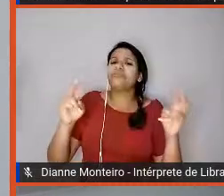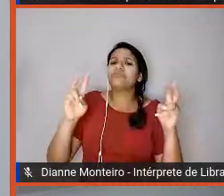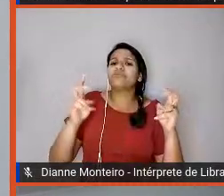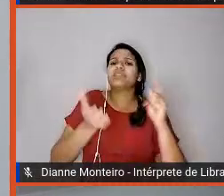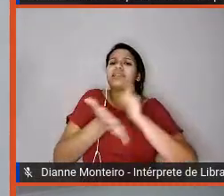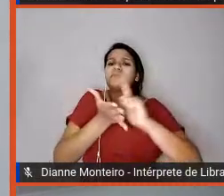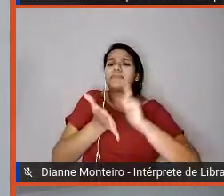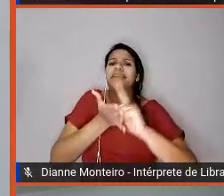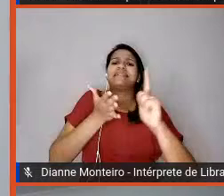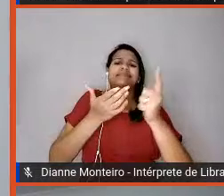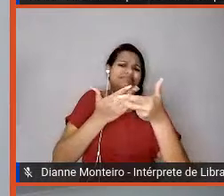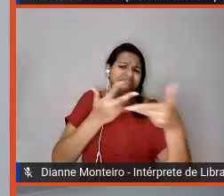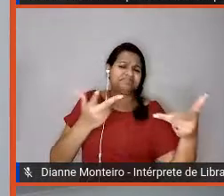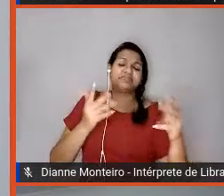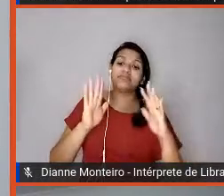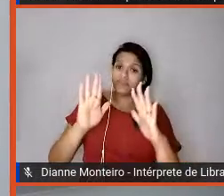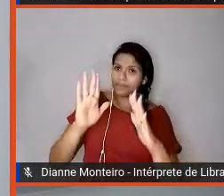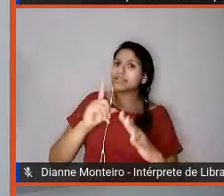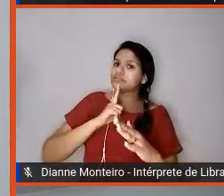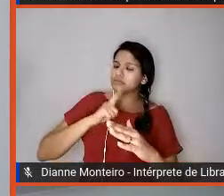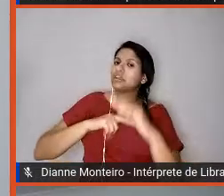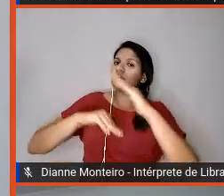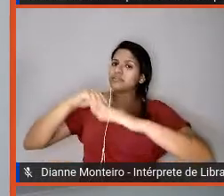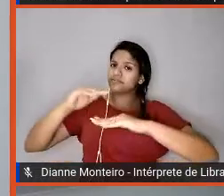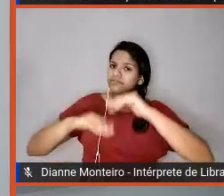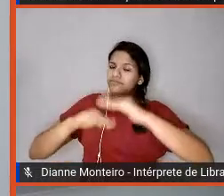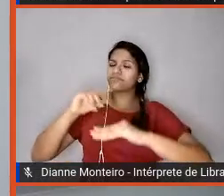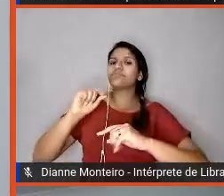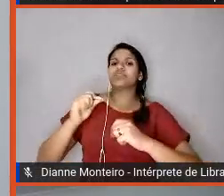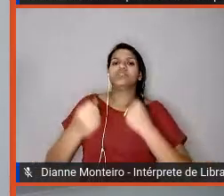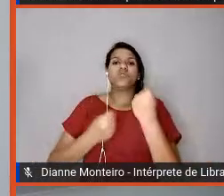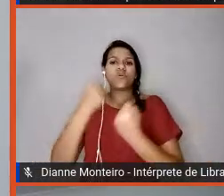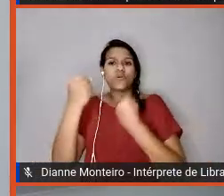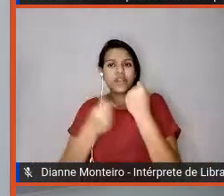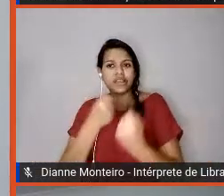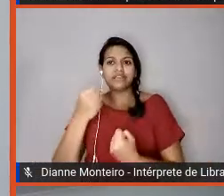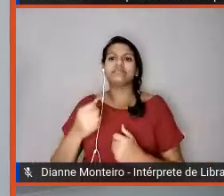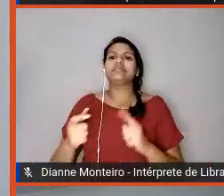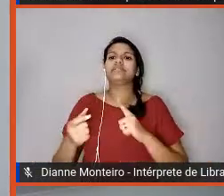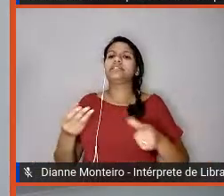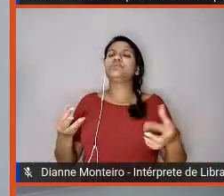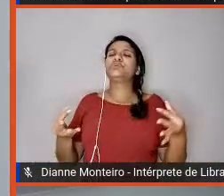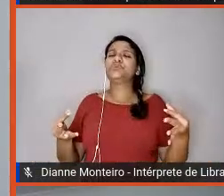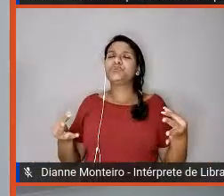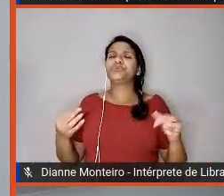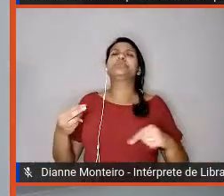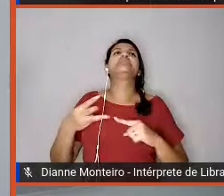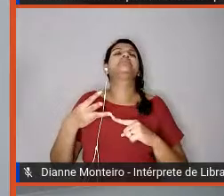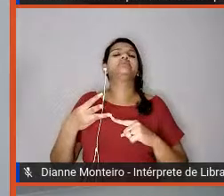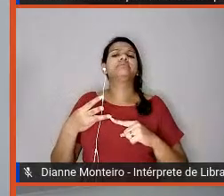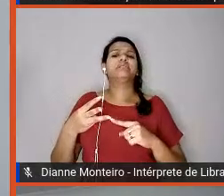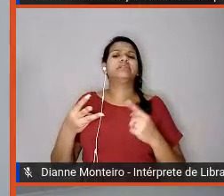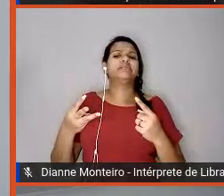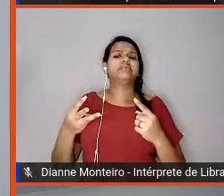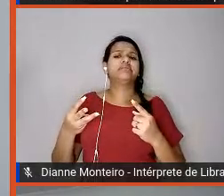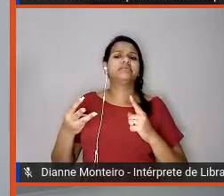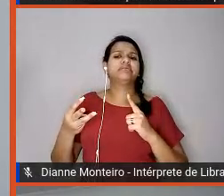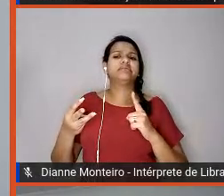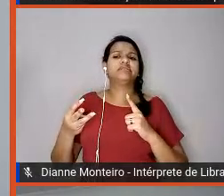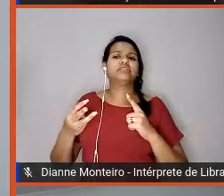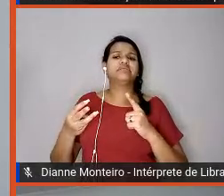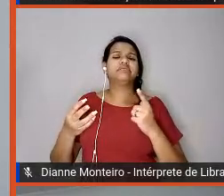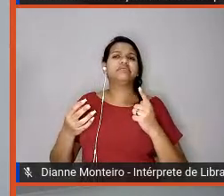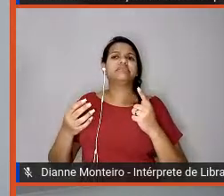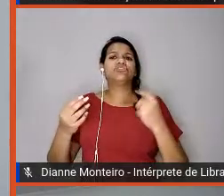corrida, ginástica multifuncional, isso seria uma opção presencial para que o funcionário que esteja, por exemplo, em home